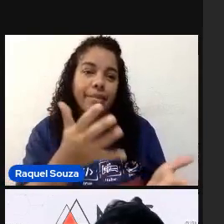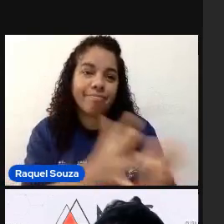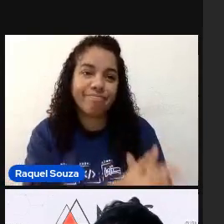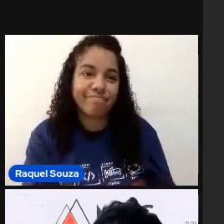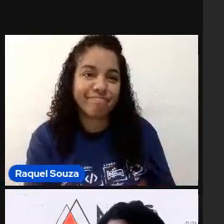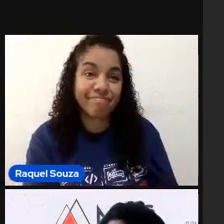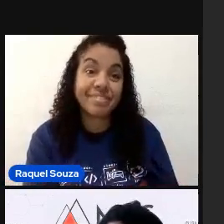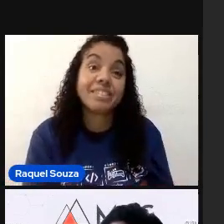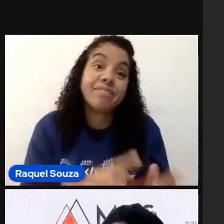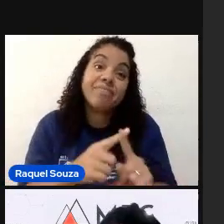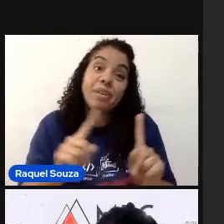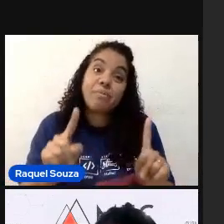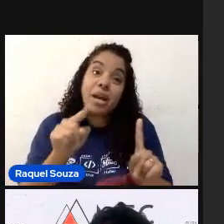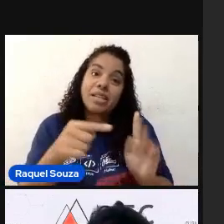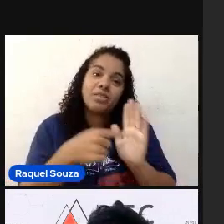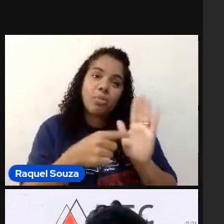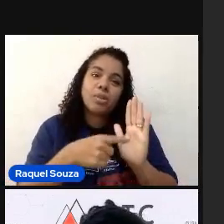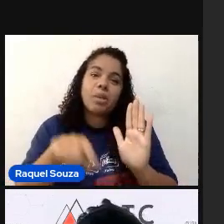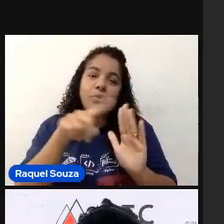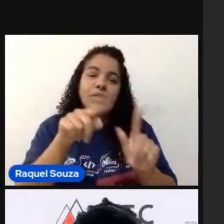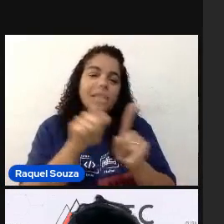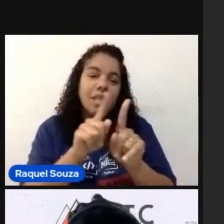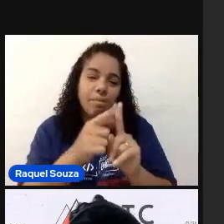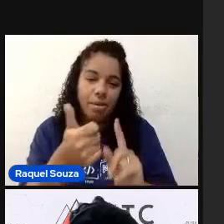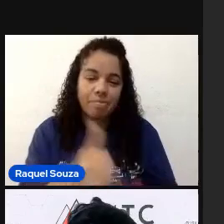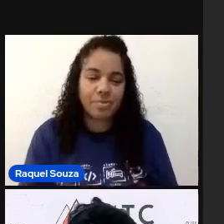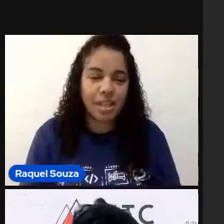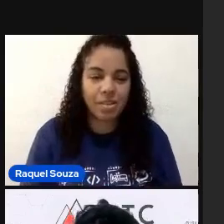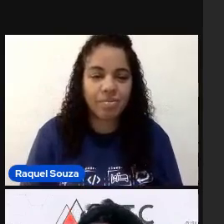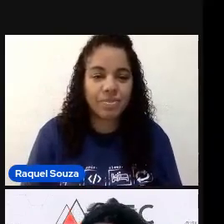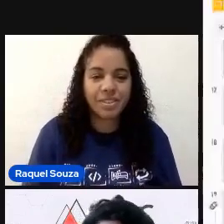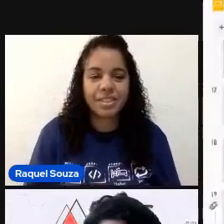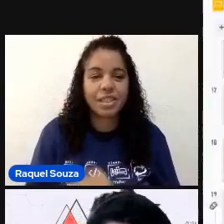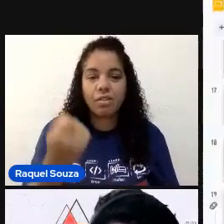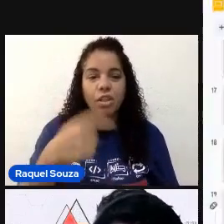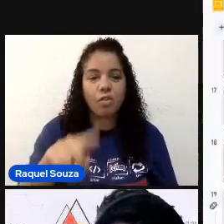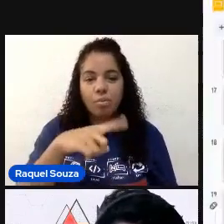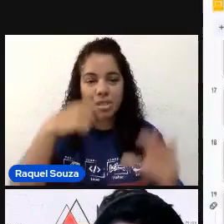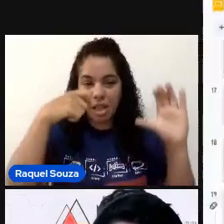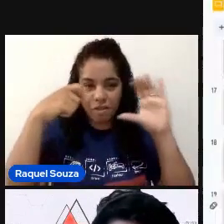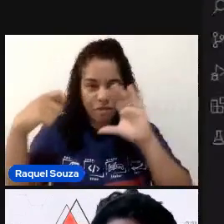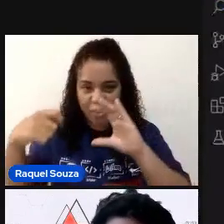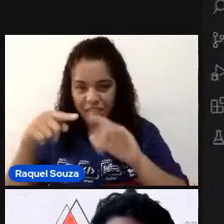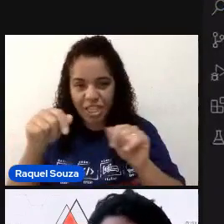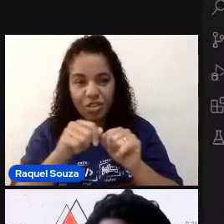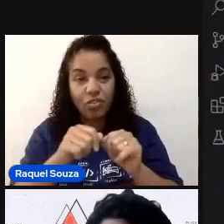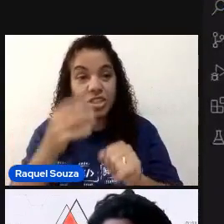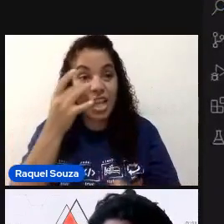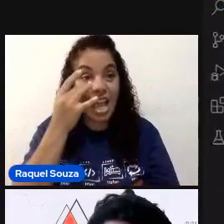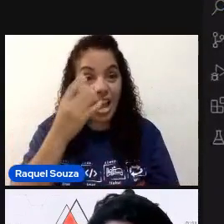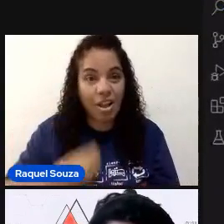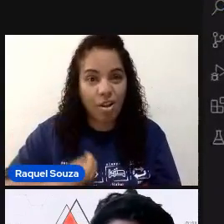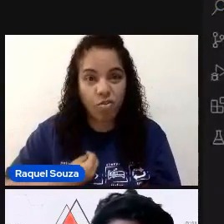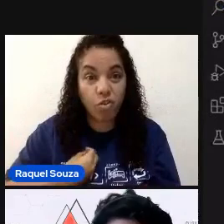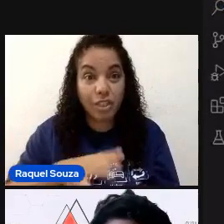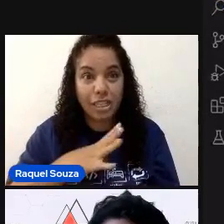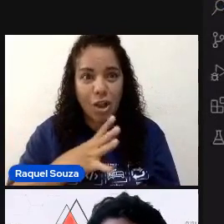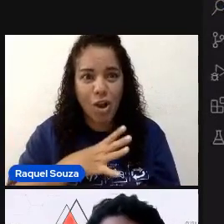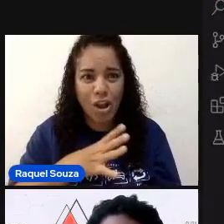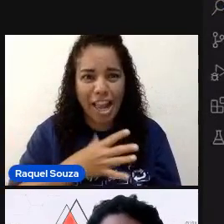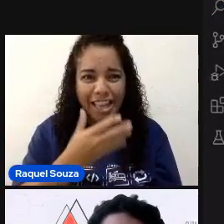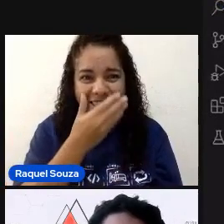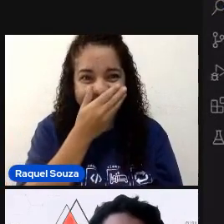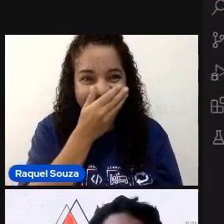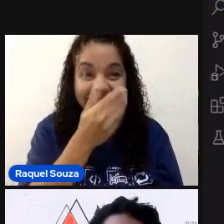Mas, eu vou mostrar para vocês também. Então, não vamos precisar do vídeo. Aqui é na coragem, gente. Então,